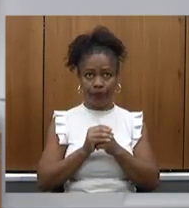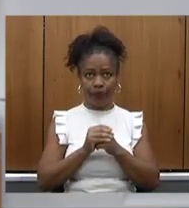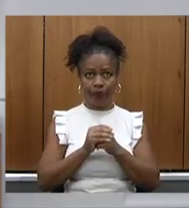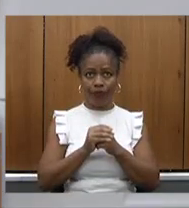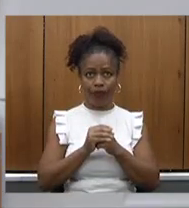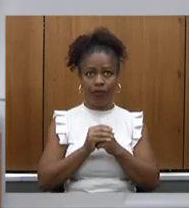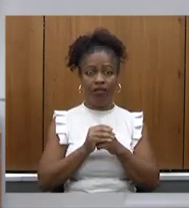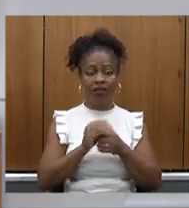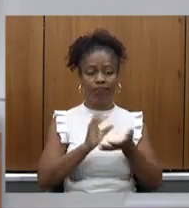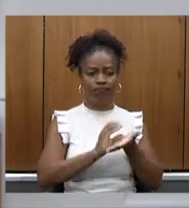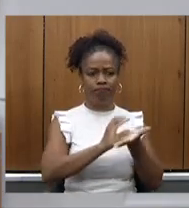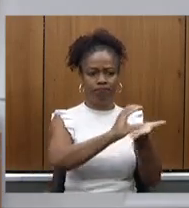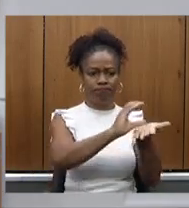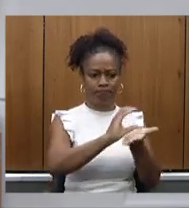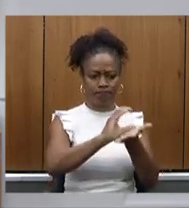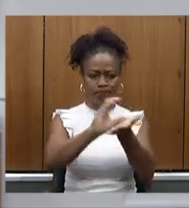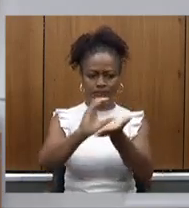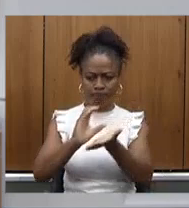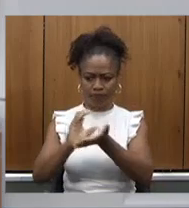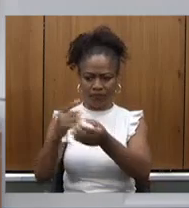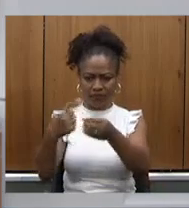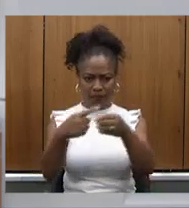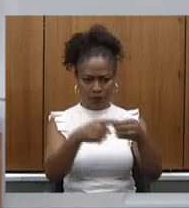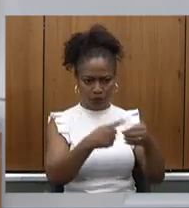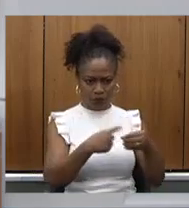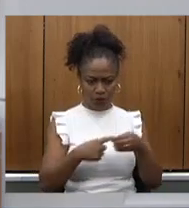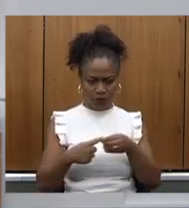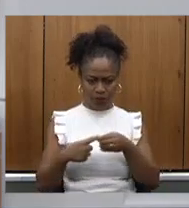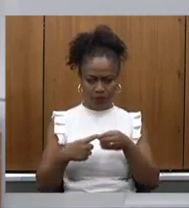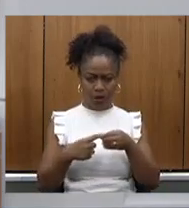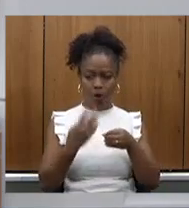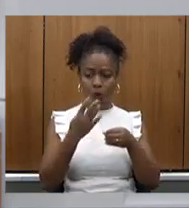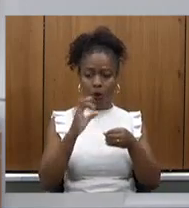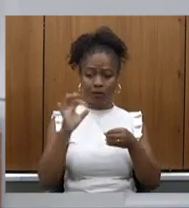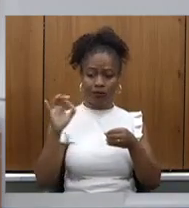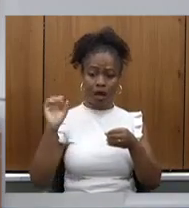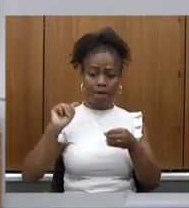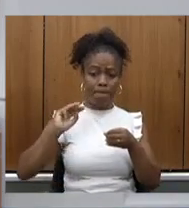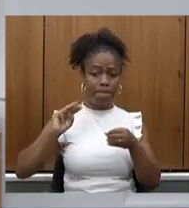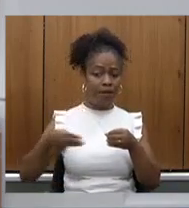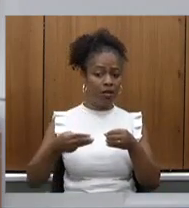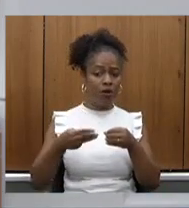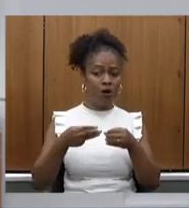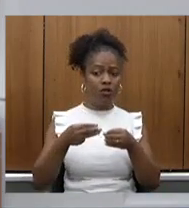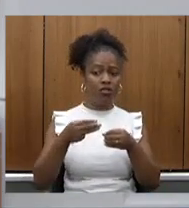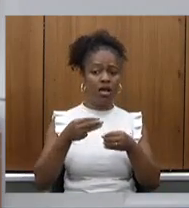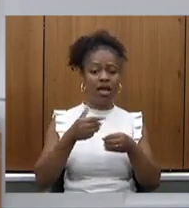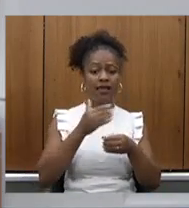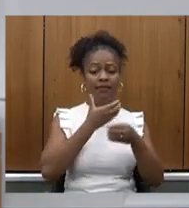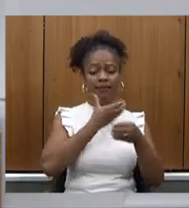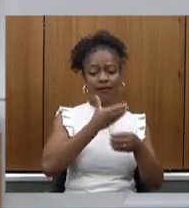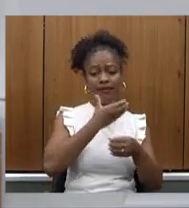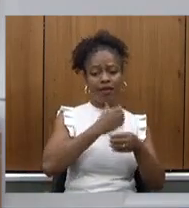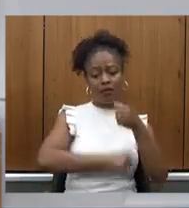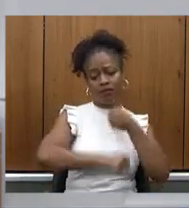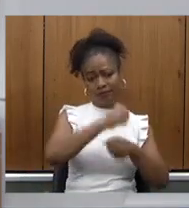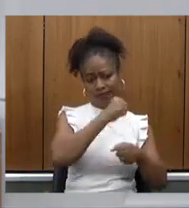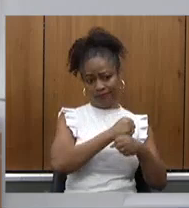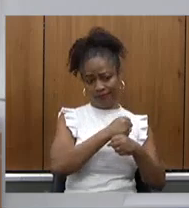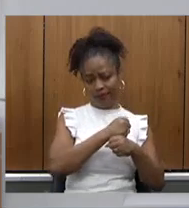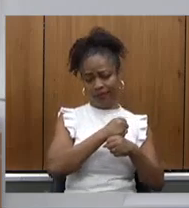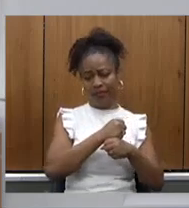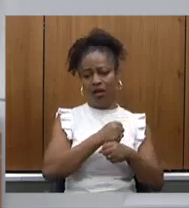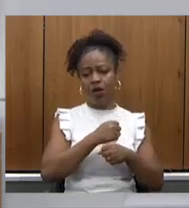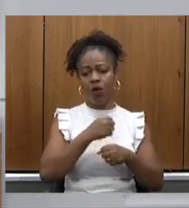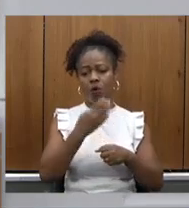aos municípios sendo que 400 milhões seriam repassados em dezembro de 2021 400 milhões de